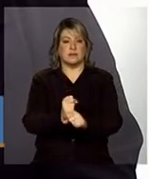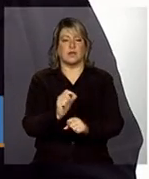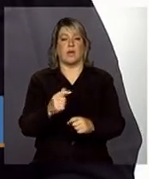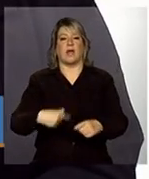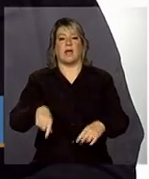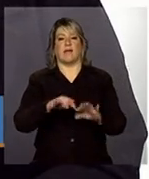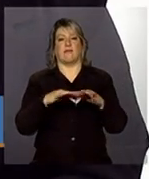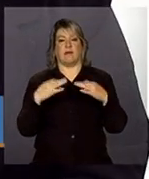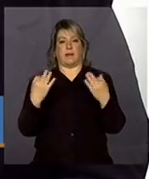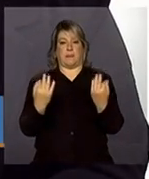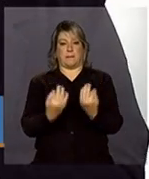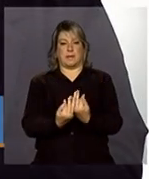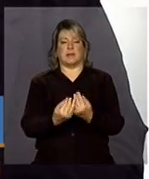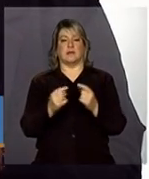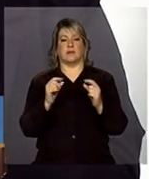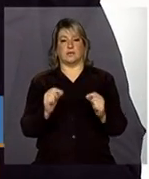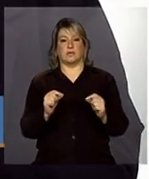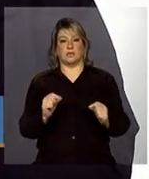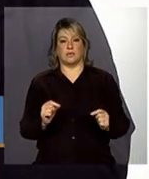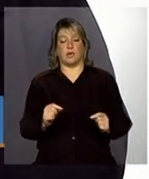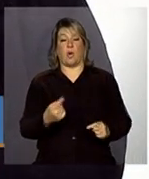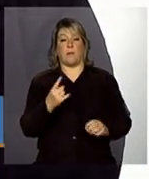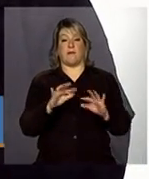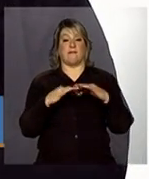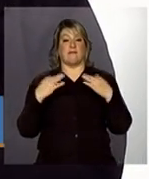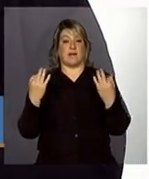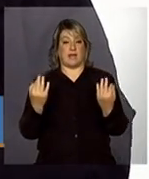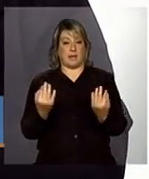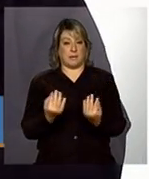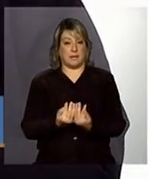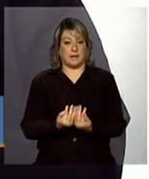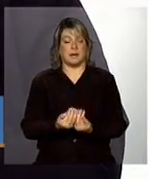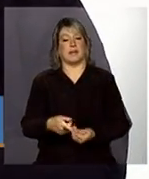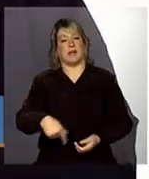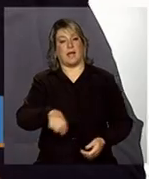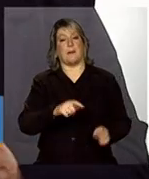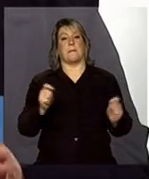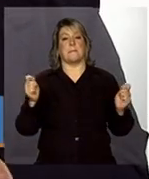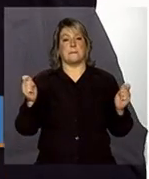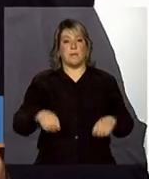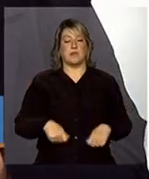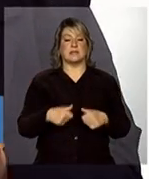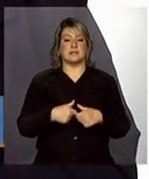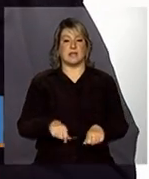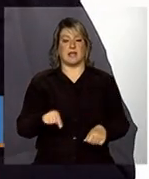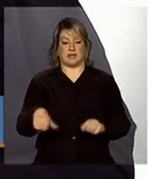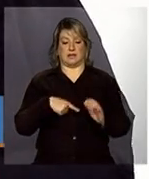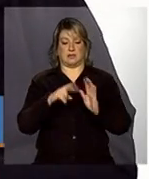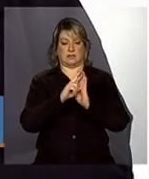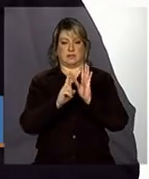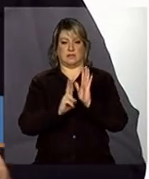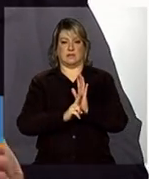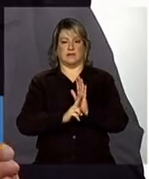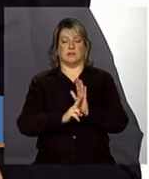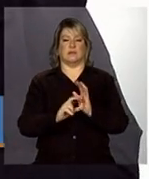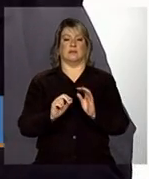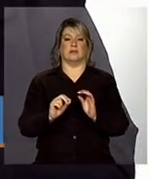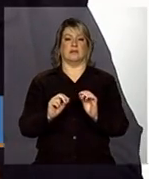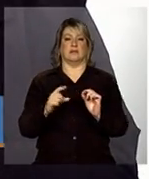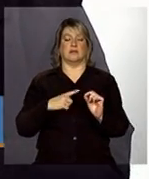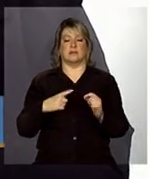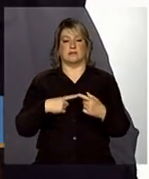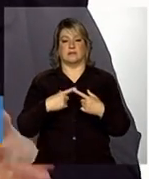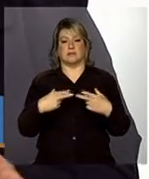famílias. O que a gente... Uma família, ela pode estar em condicionalidade, mas ela pode estar também com uma série de